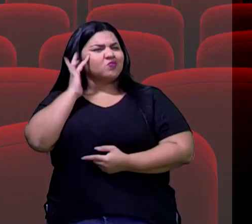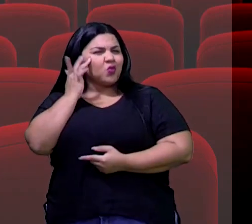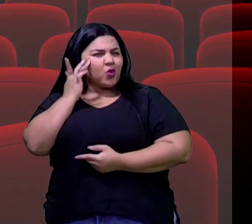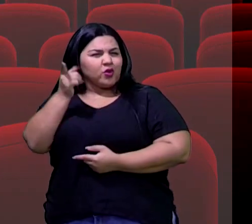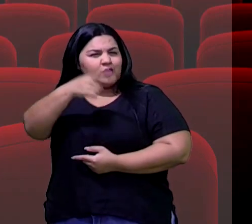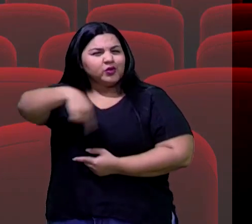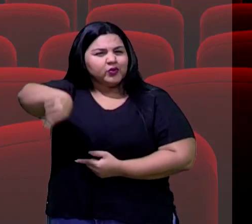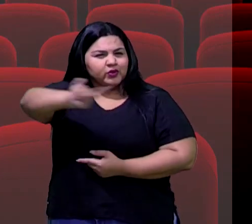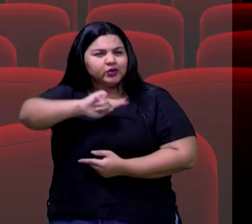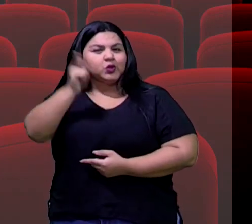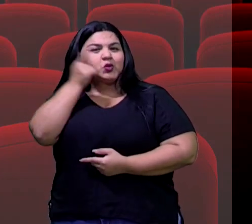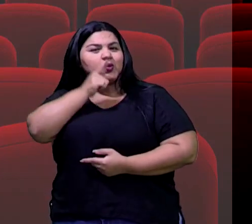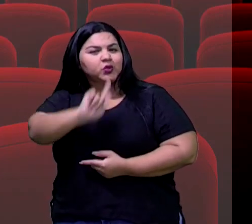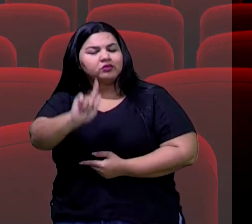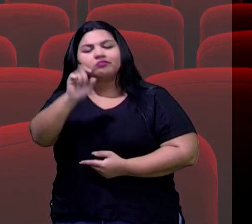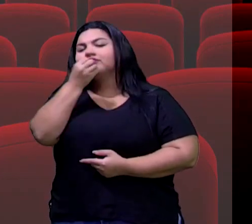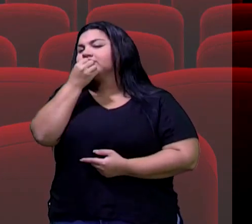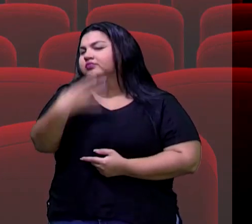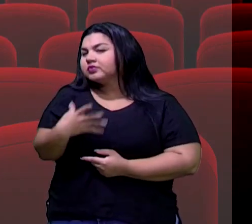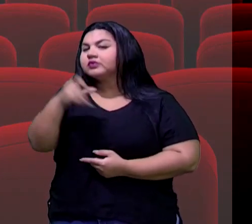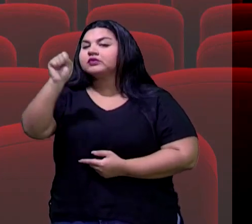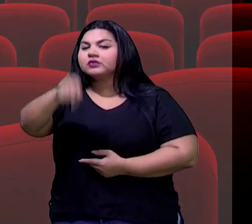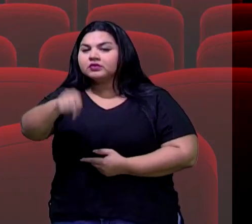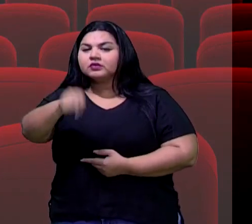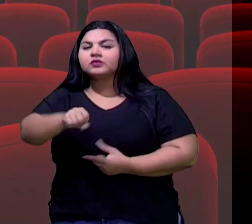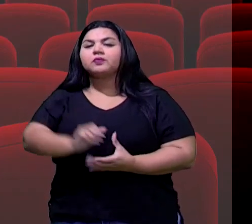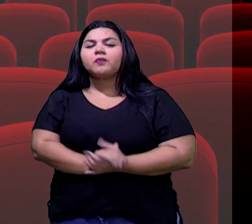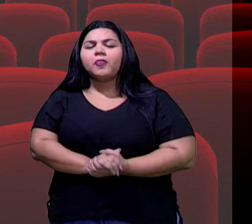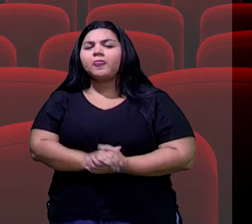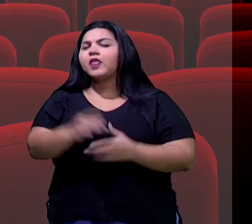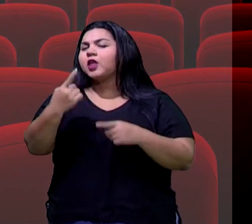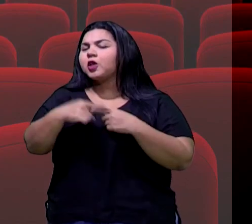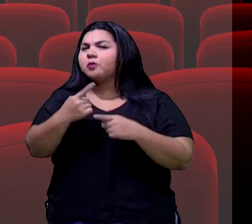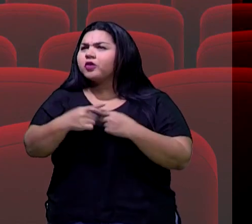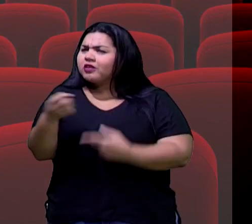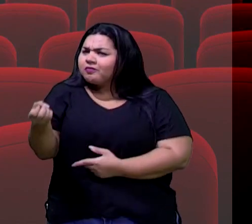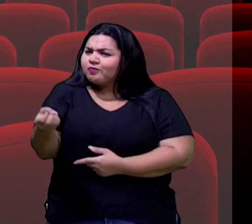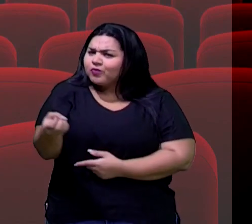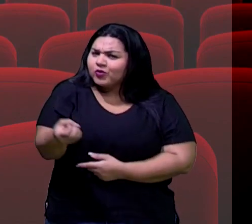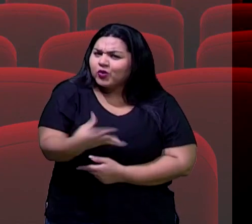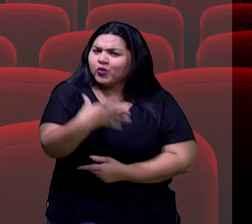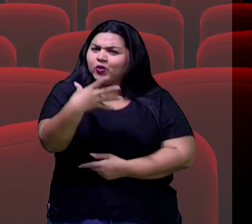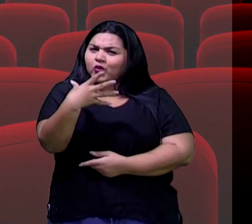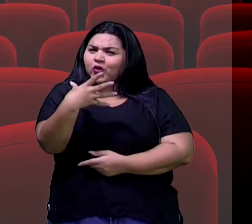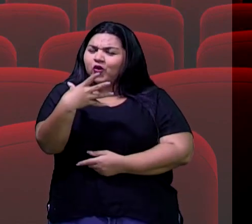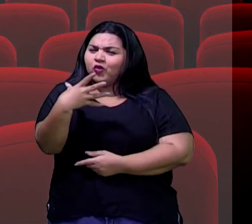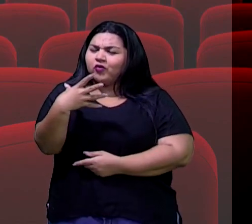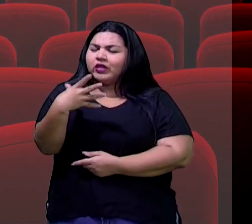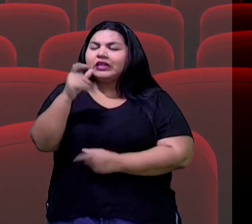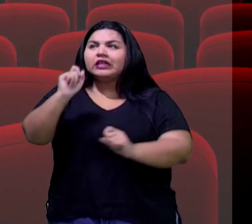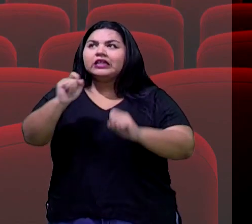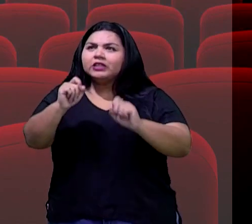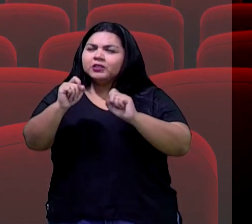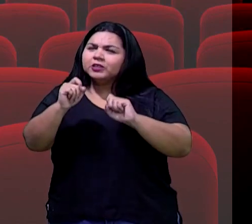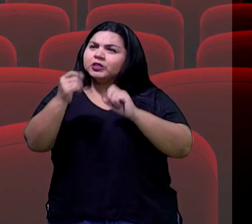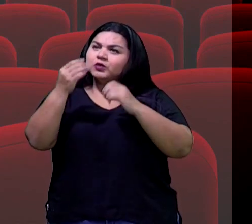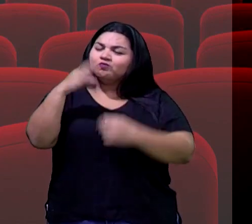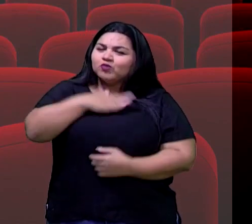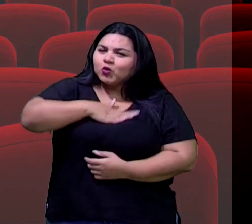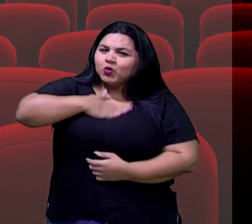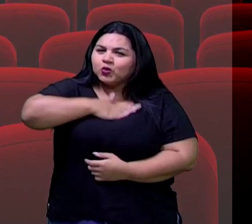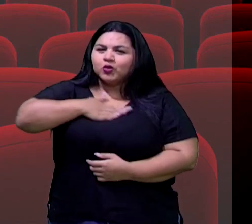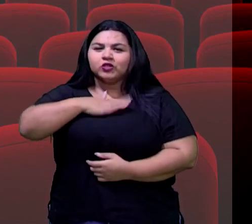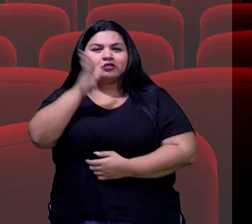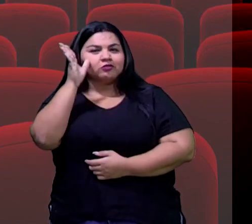vocês vão conseguir se dar bem sim, porque é algo que é muito recente, não é? Quem é ligado em cinema, que gosta